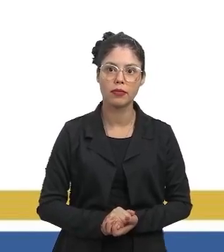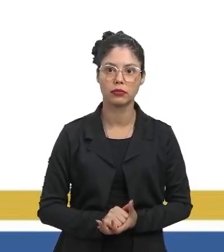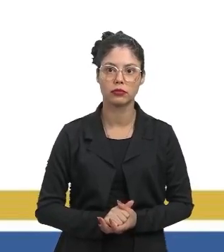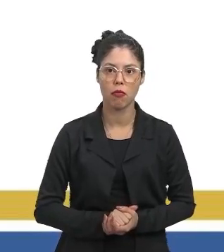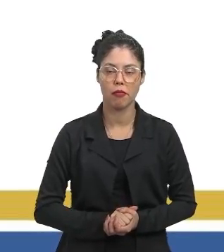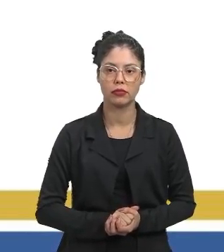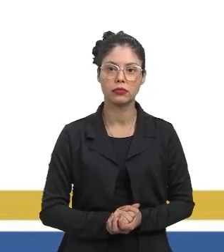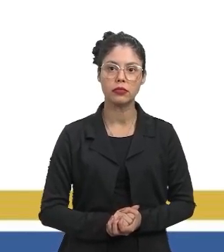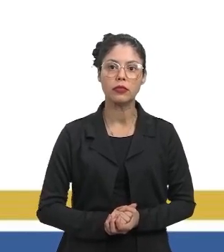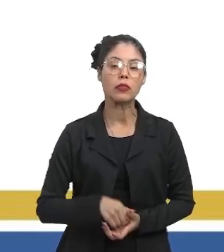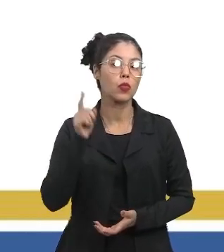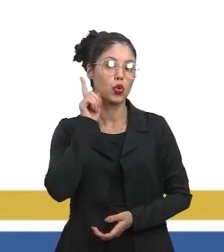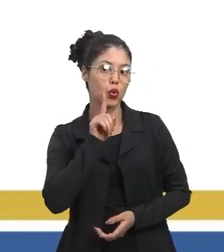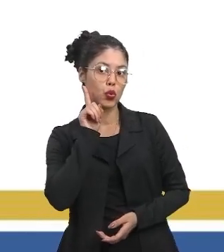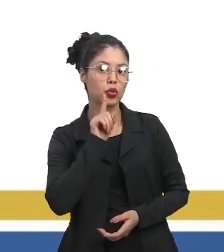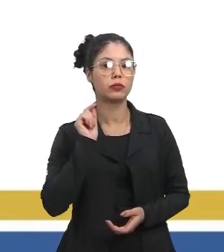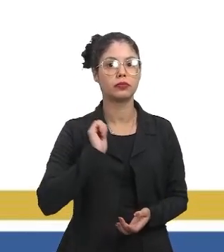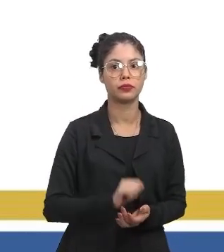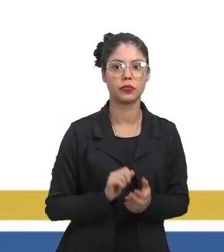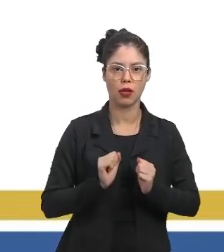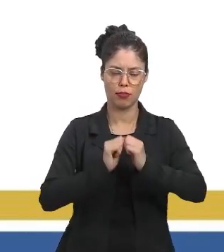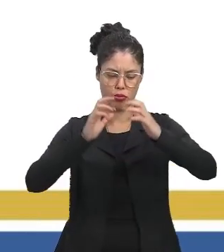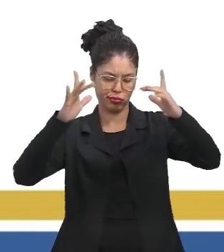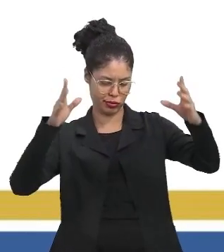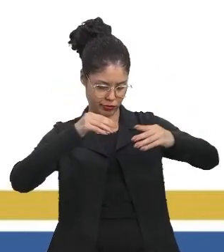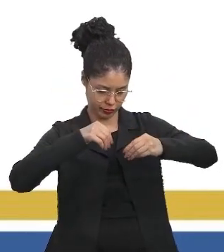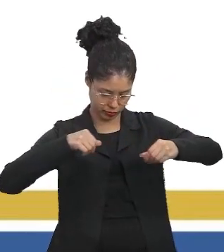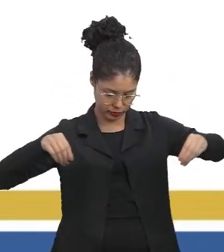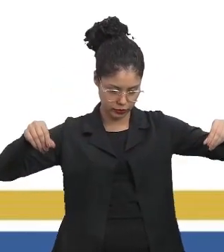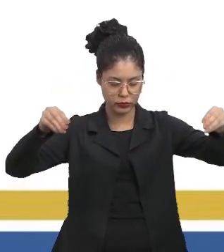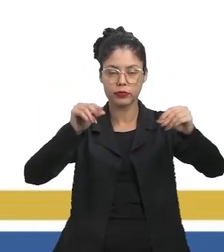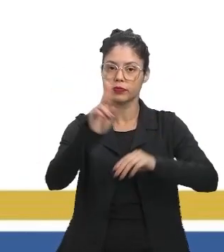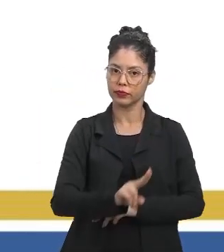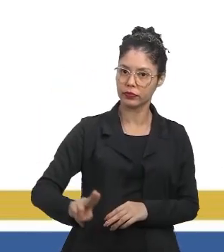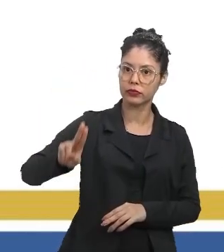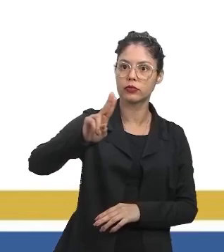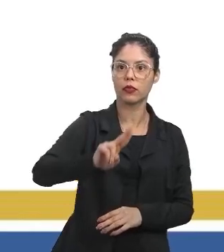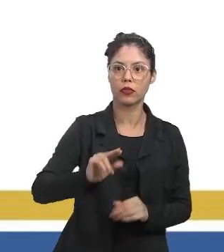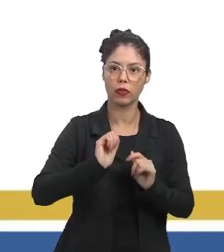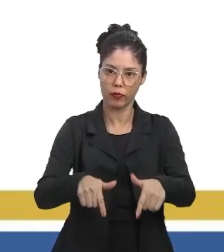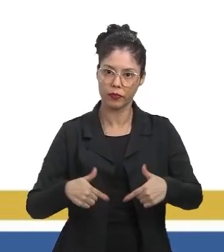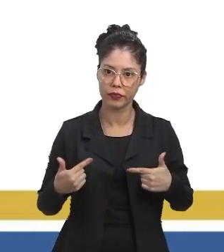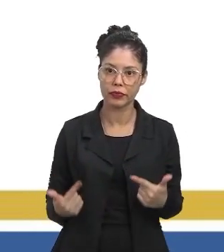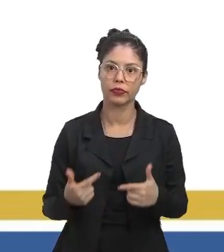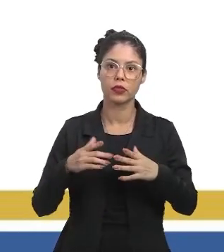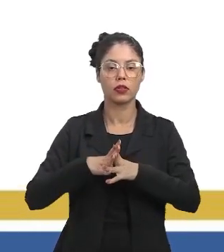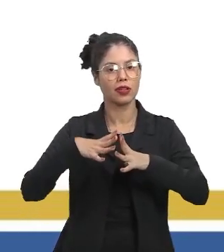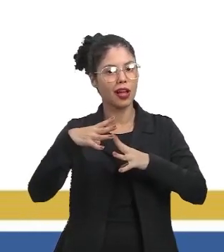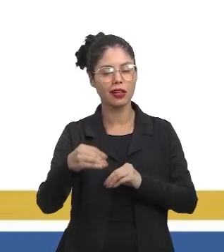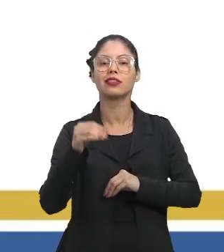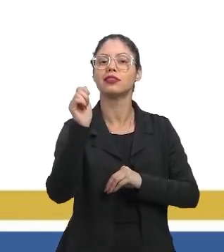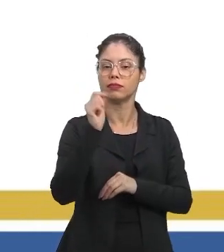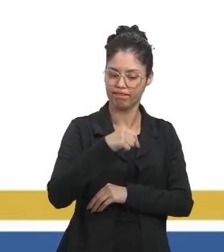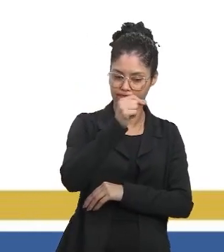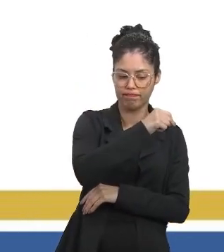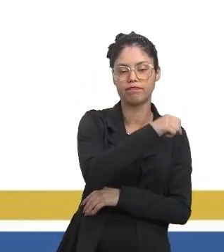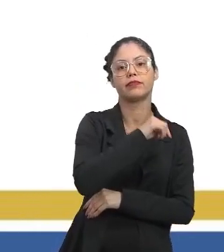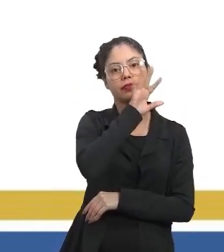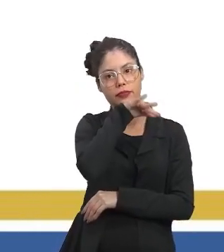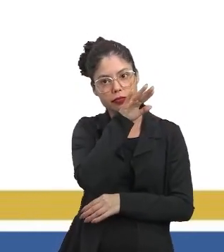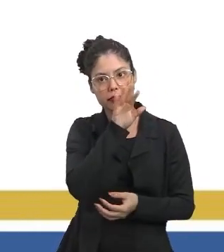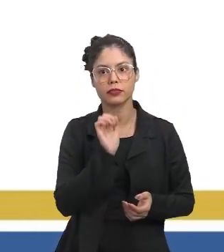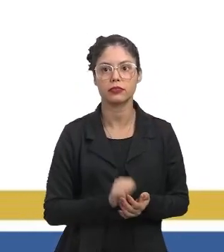Nos Estados Unidos, bombas de sementes de espécies vegetais têm sido utilizadas para combater o desaparecimento desses insetos.